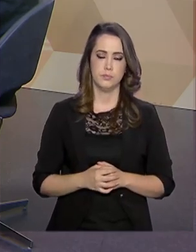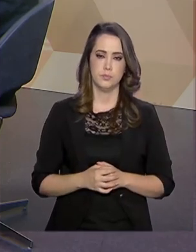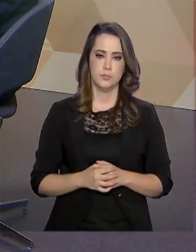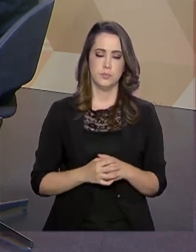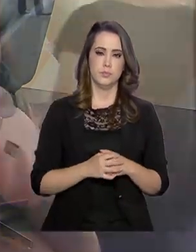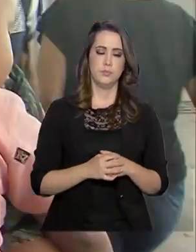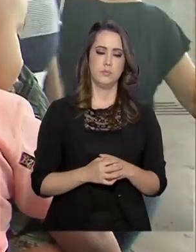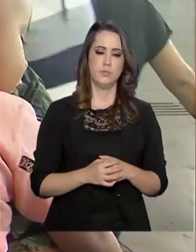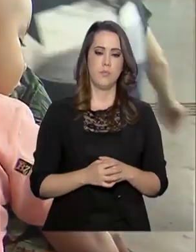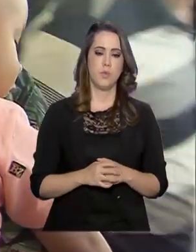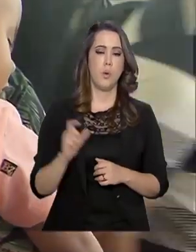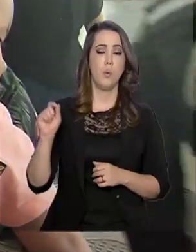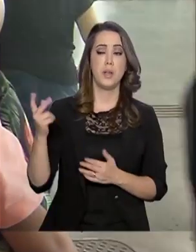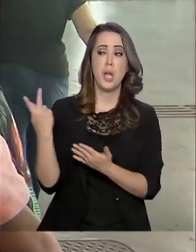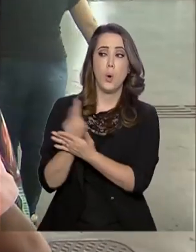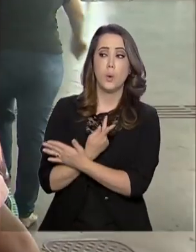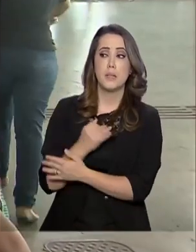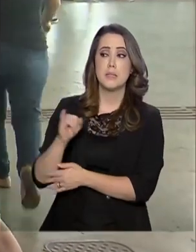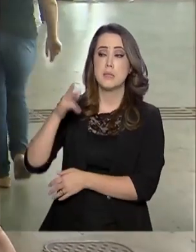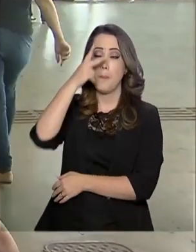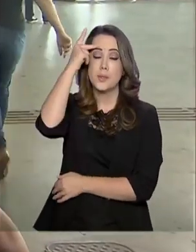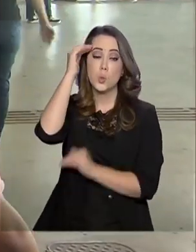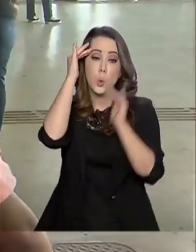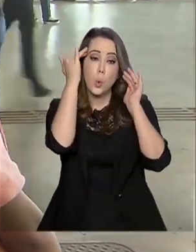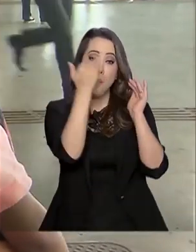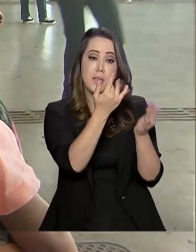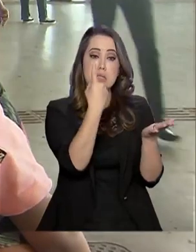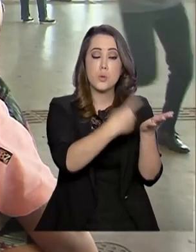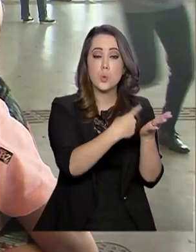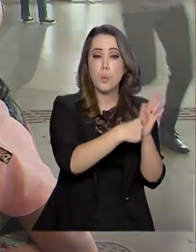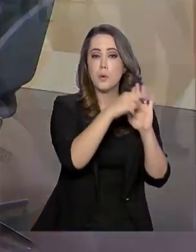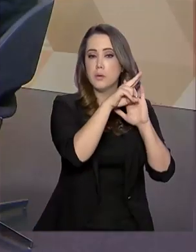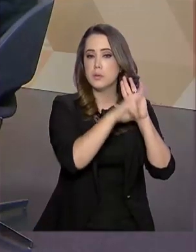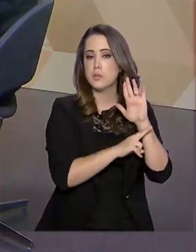O que acontece com as pessoas que descumprem os compromissos da Bolsa Família?